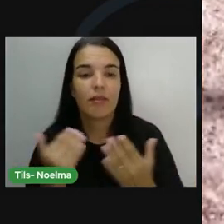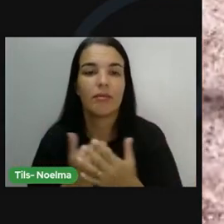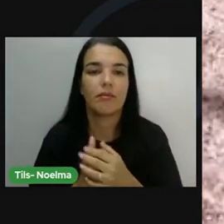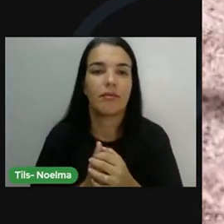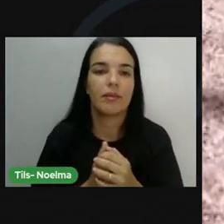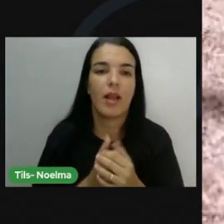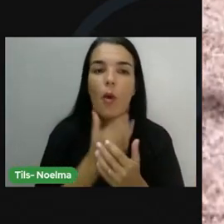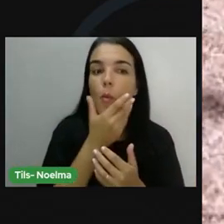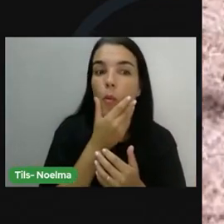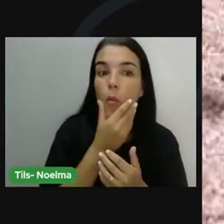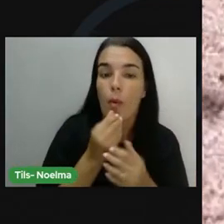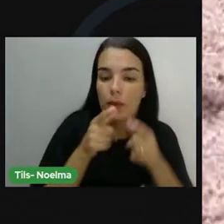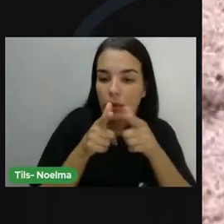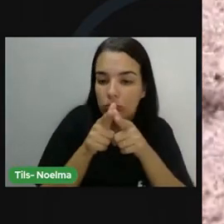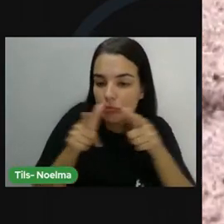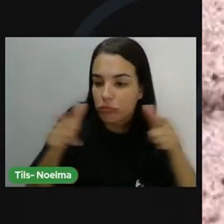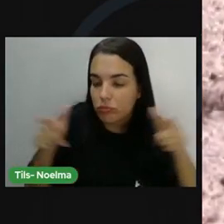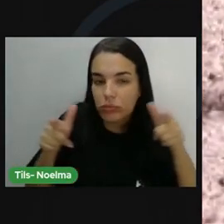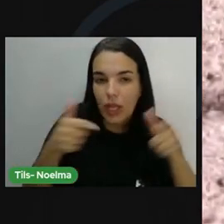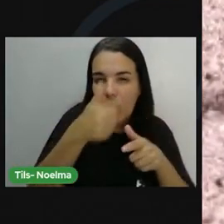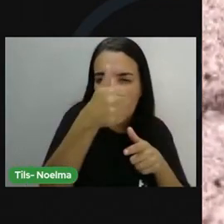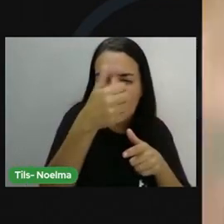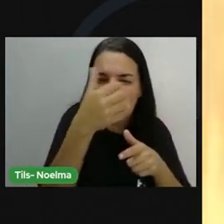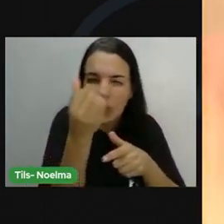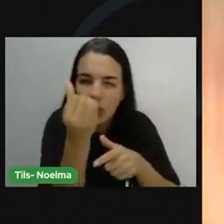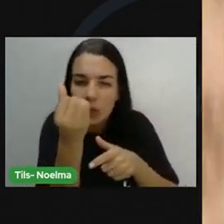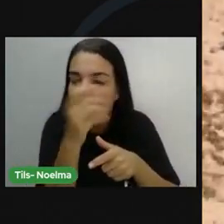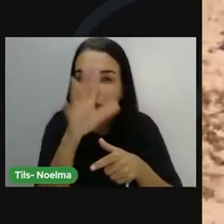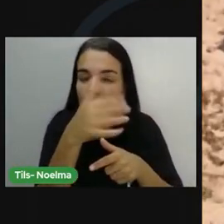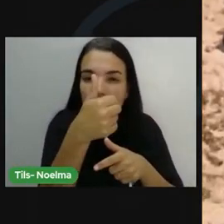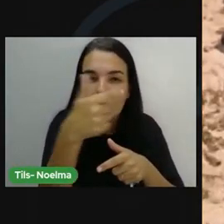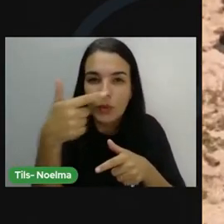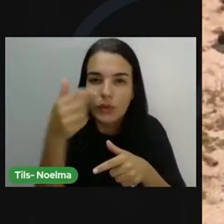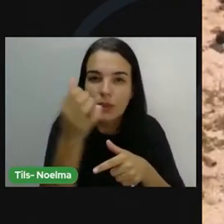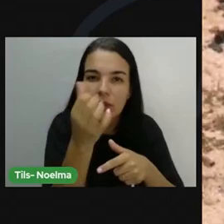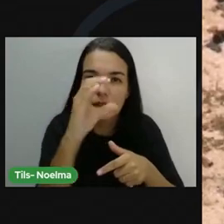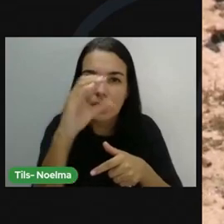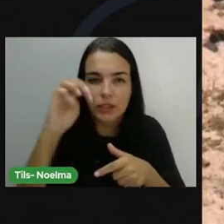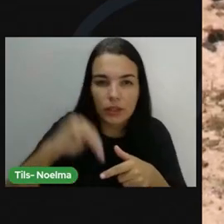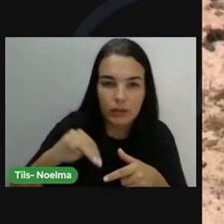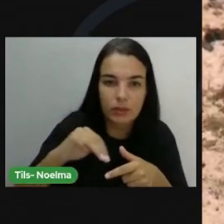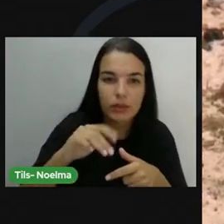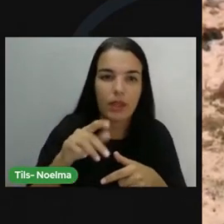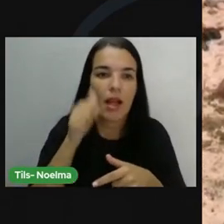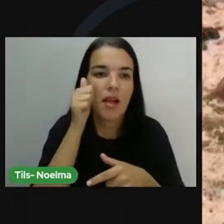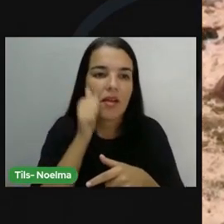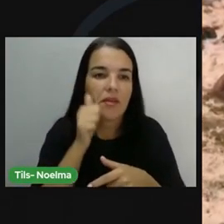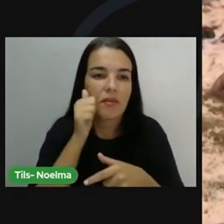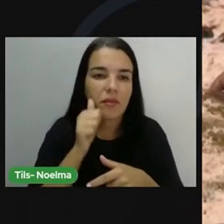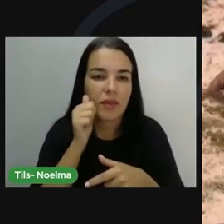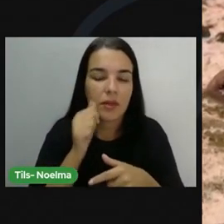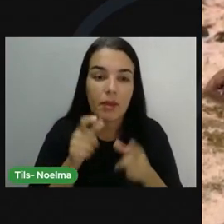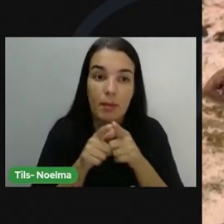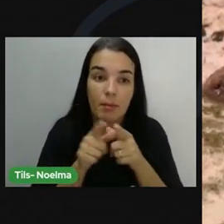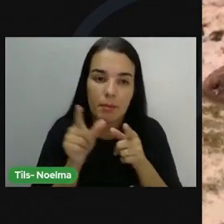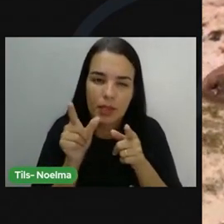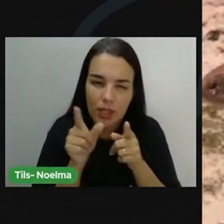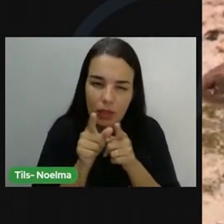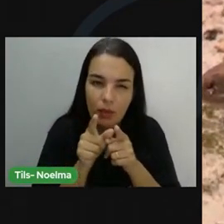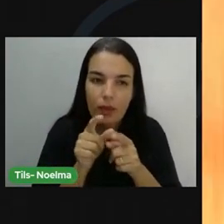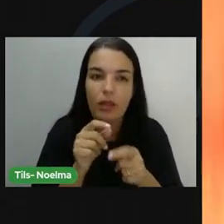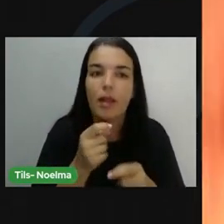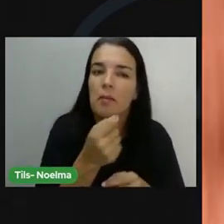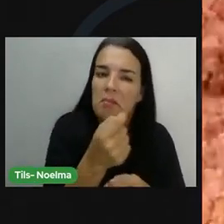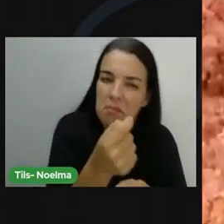O macho mede até 12 centímetros, sendo sempre maior que a fêmea. Infelizmente, esse réptil está ameaçado de extinção.